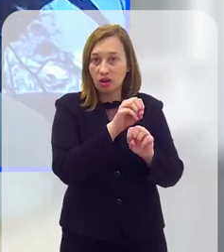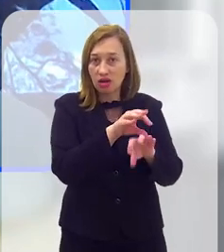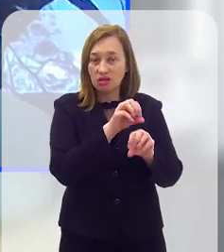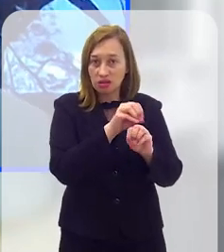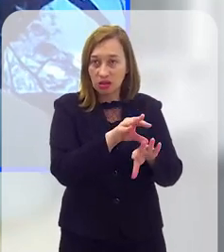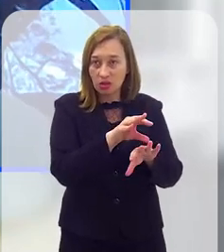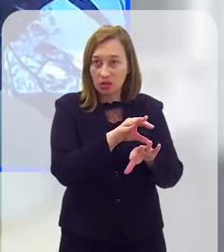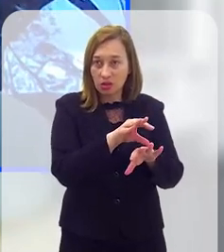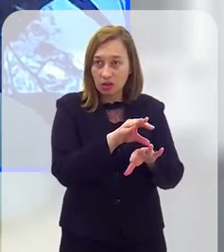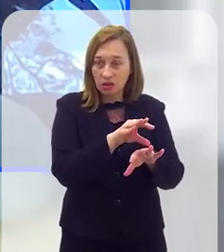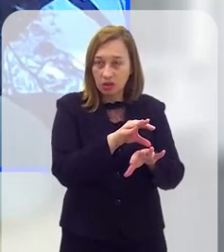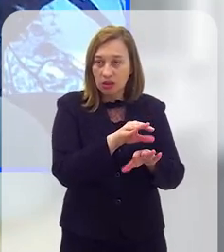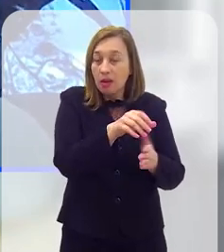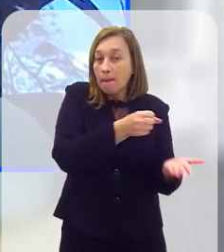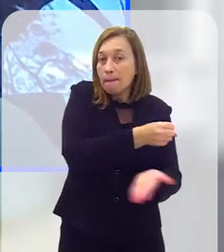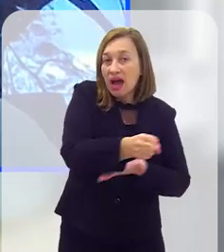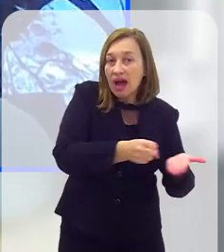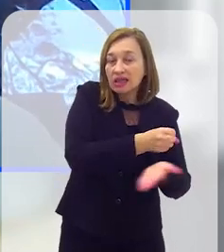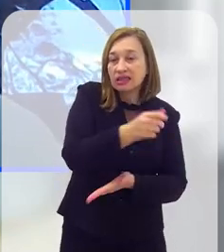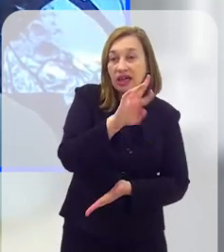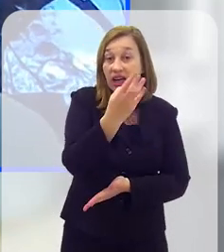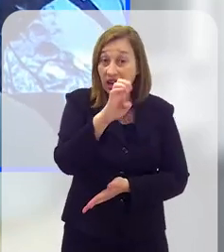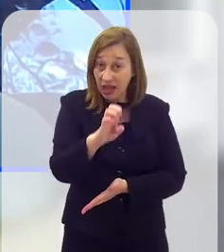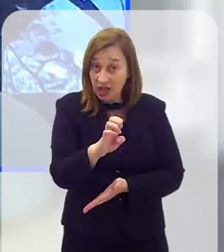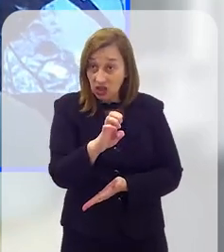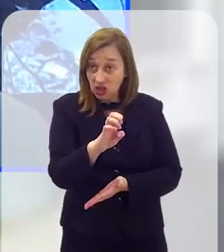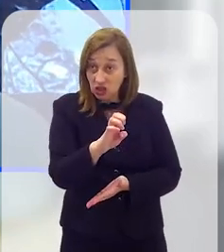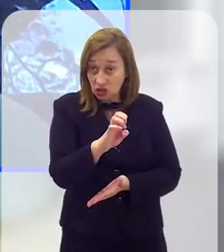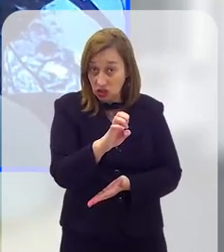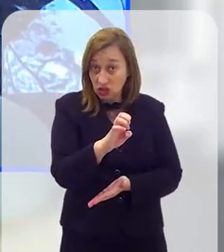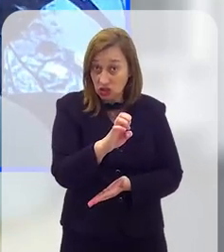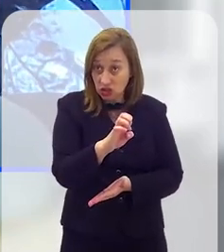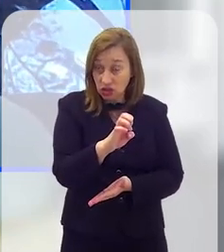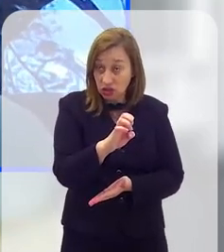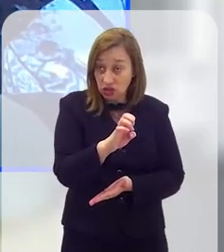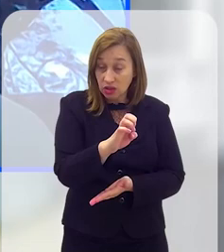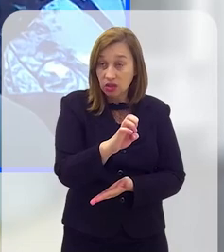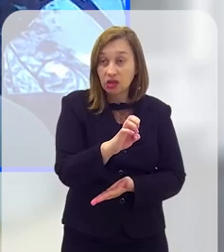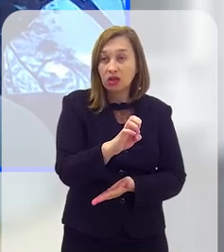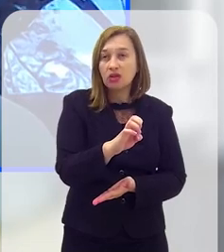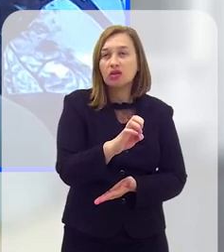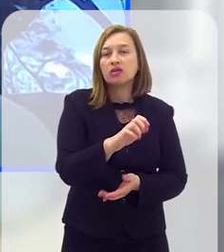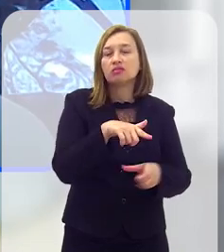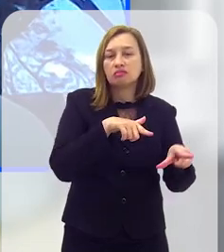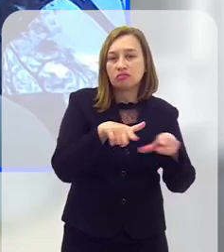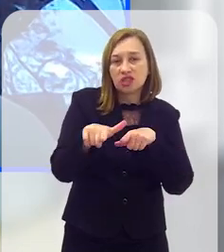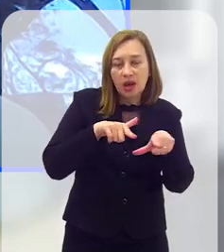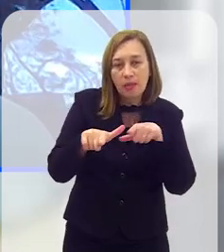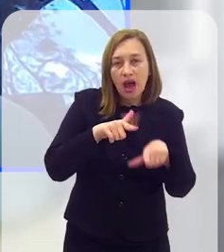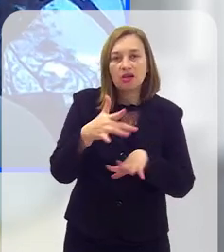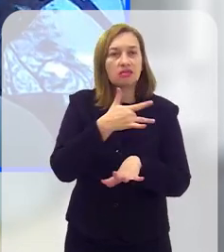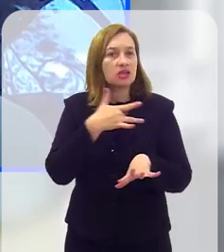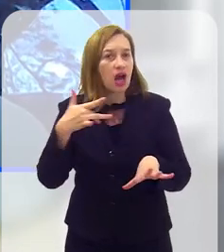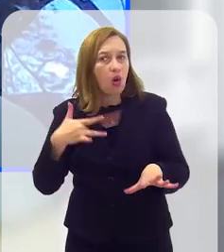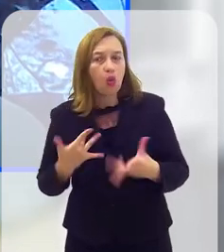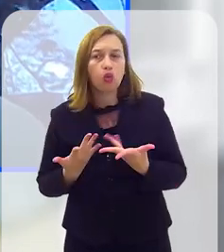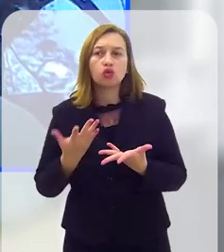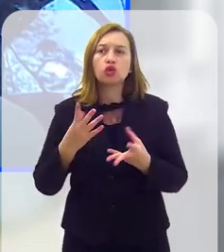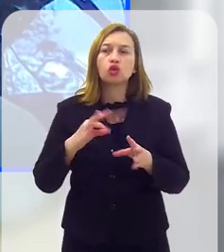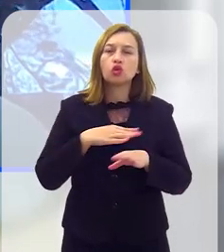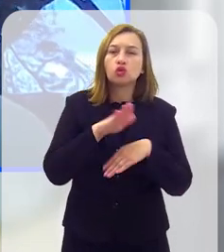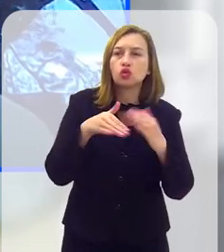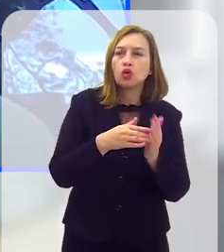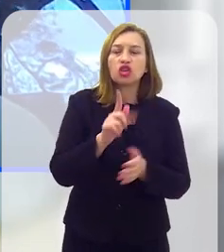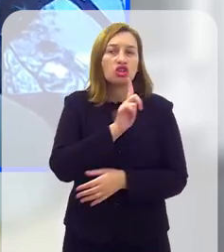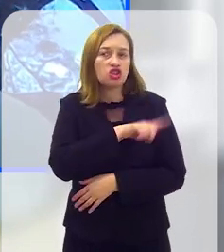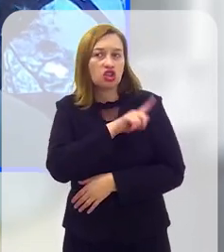educação ali na básica, na creche, para atendimento de serviços de saúde,